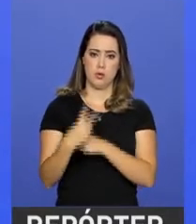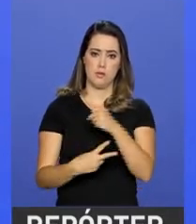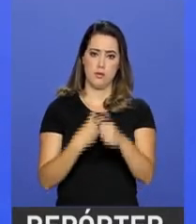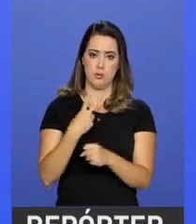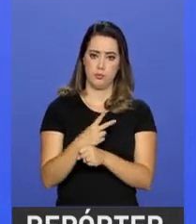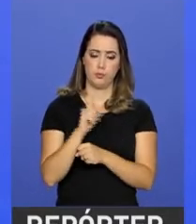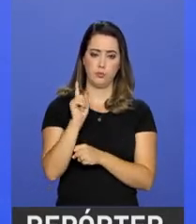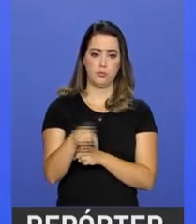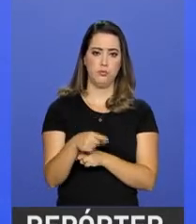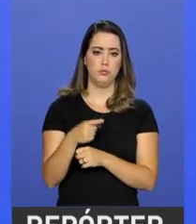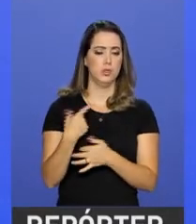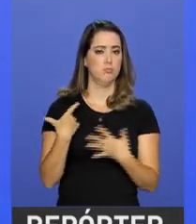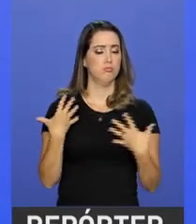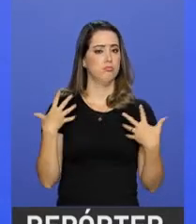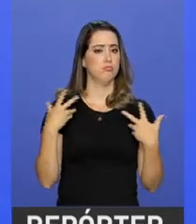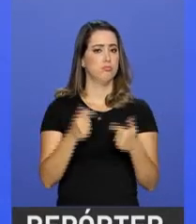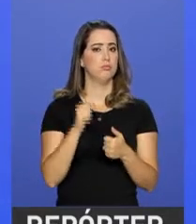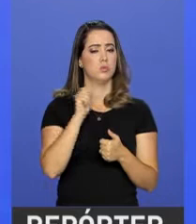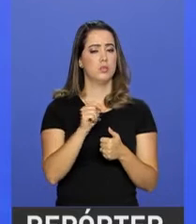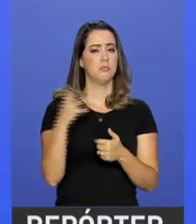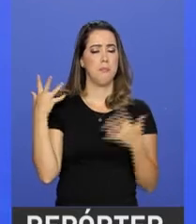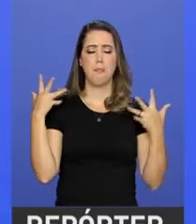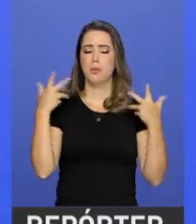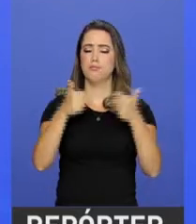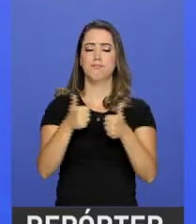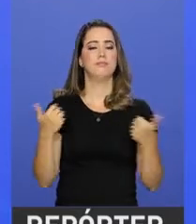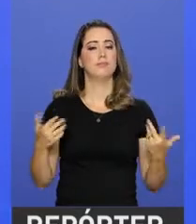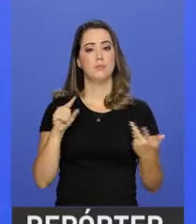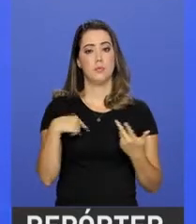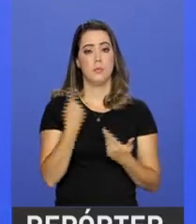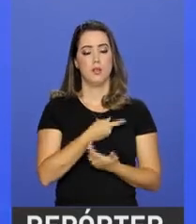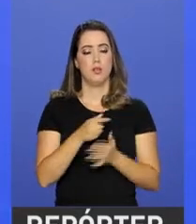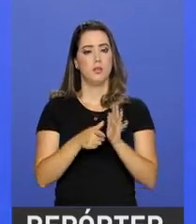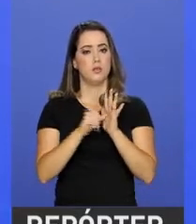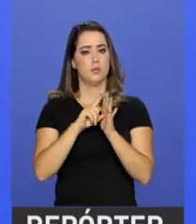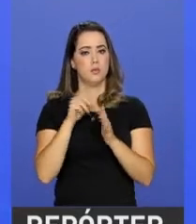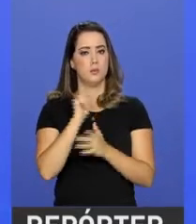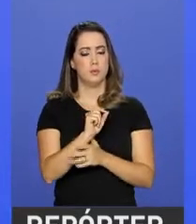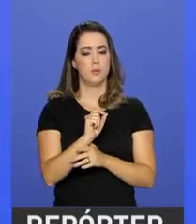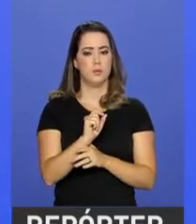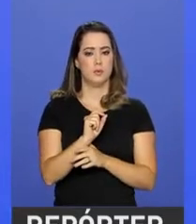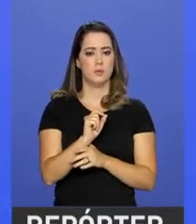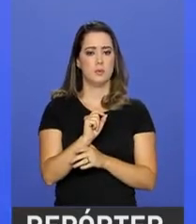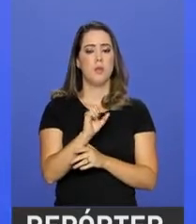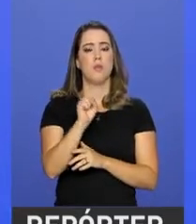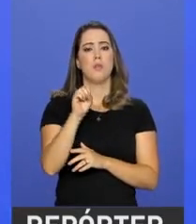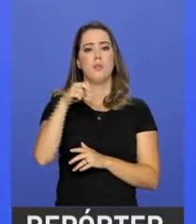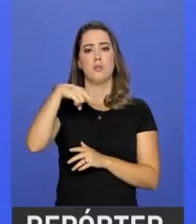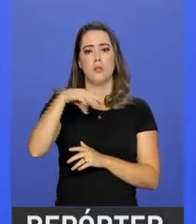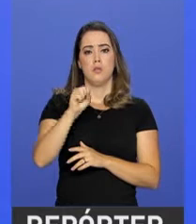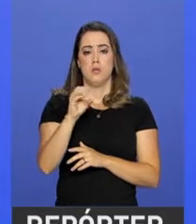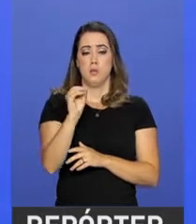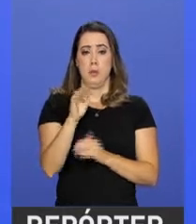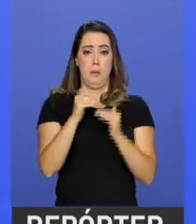é algo absolutamente extraordinário, eu posso dizer. A gente tinha no Censo da Educação Brasileira